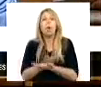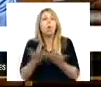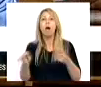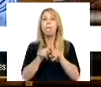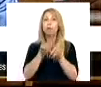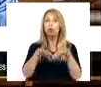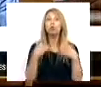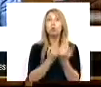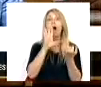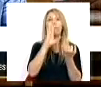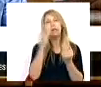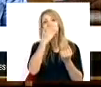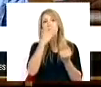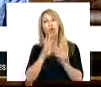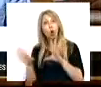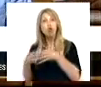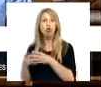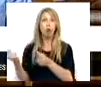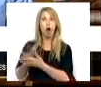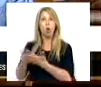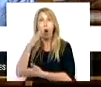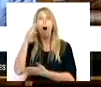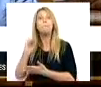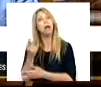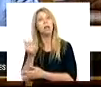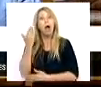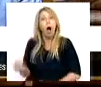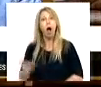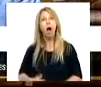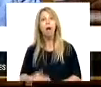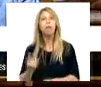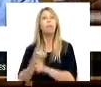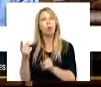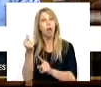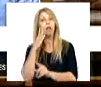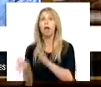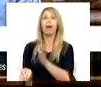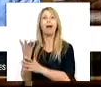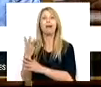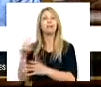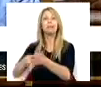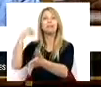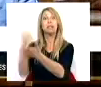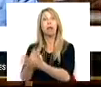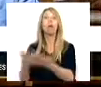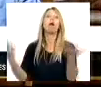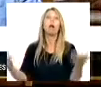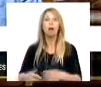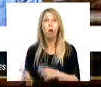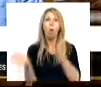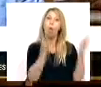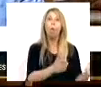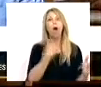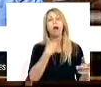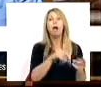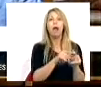grandes grupos económicos e para a banca, porque para esses o dinheiro aparece sempre. Temos assim o mito dos desfavorecidos e